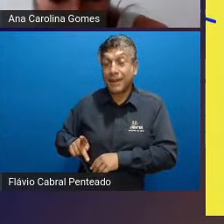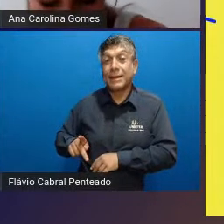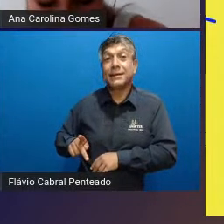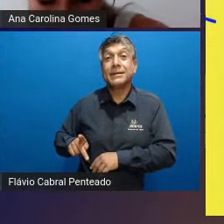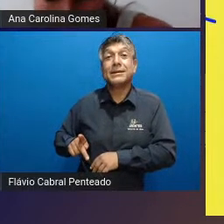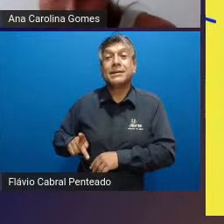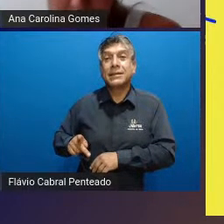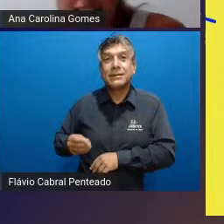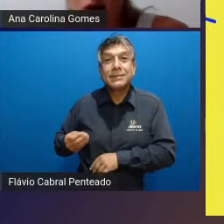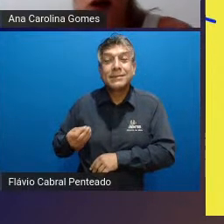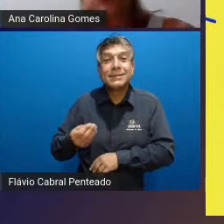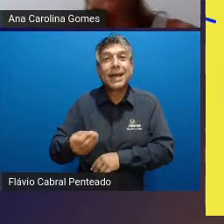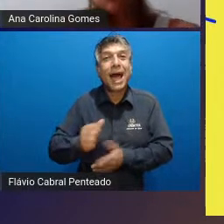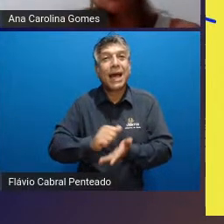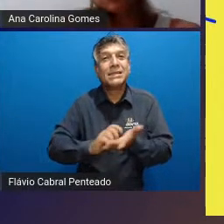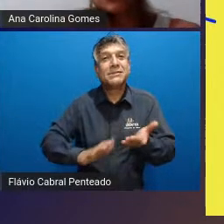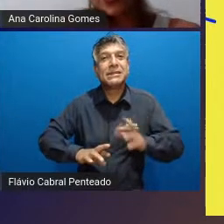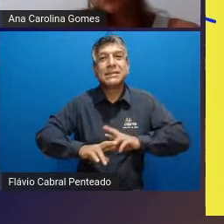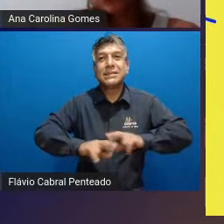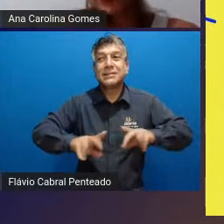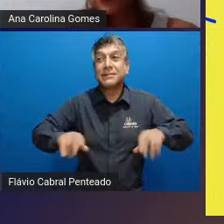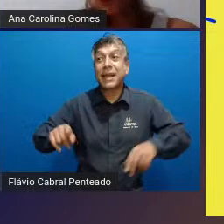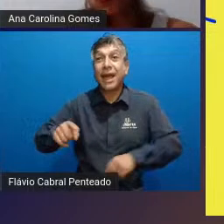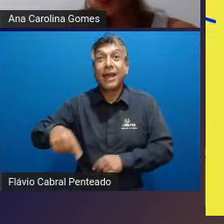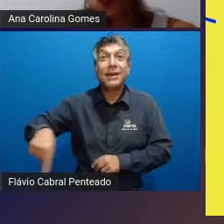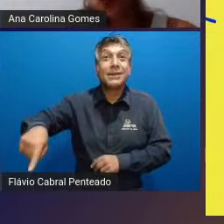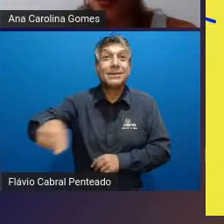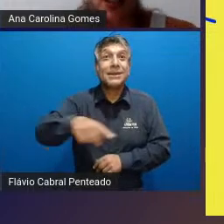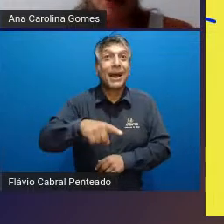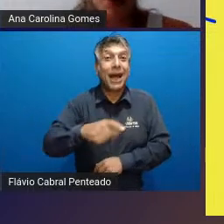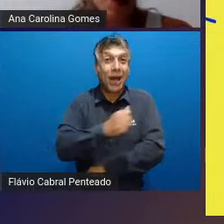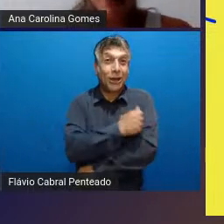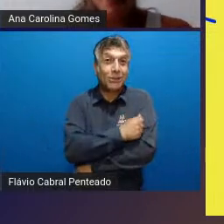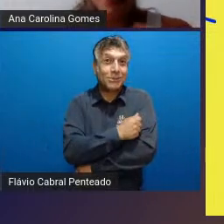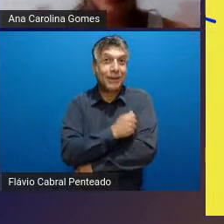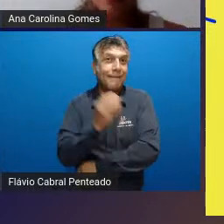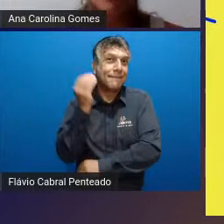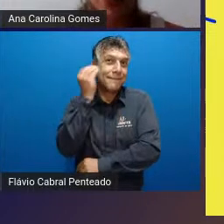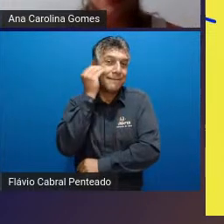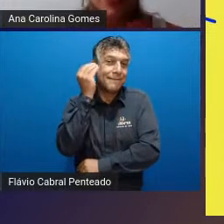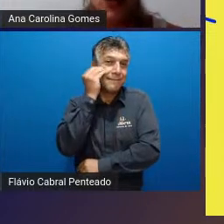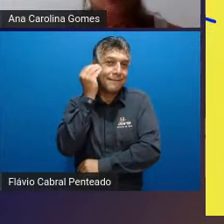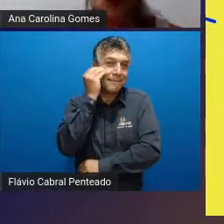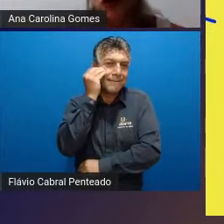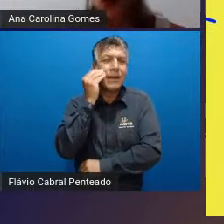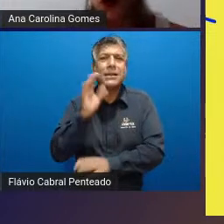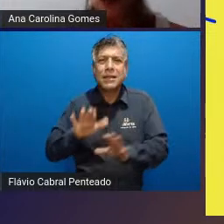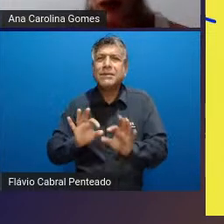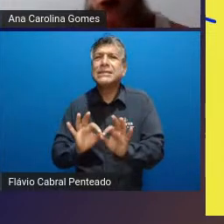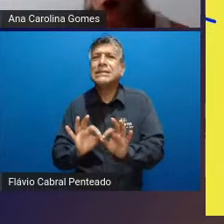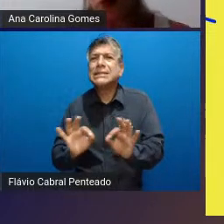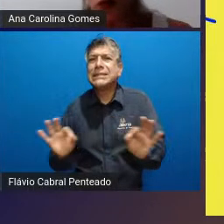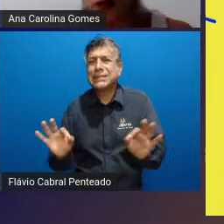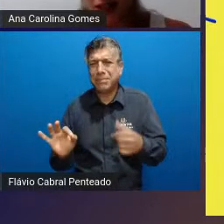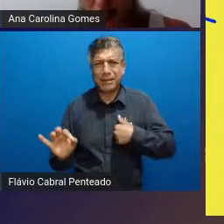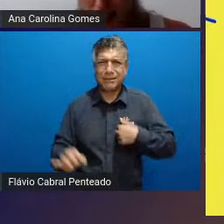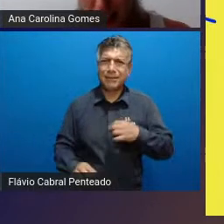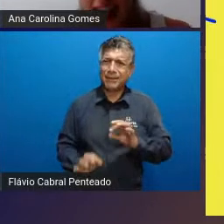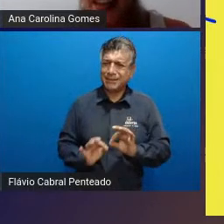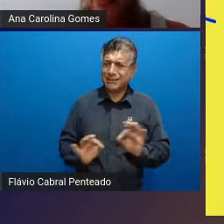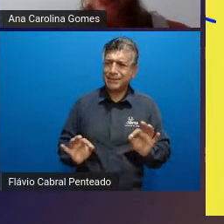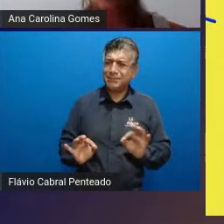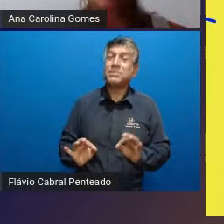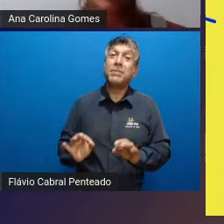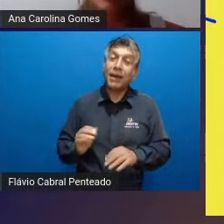atividades diversificadas que deem o aluno uma oportunidade dele de conseguir por mais simples que seja o nosso olho humano comum por